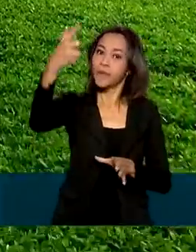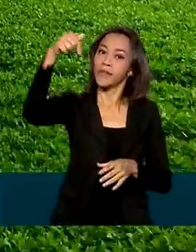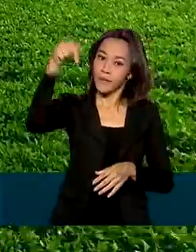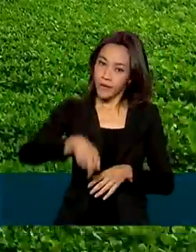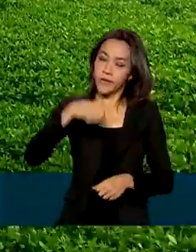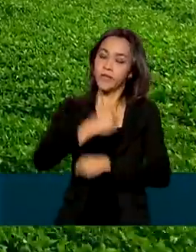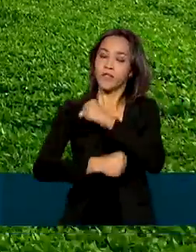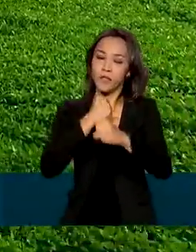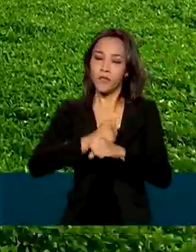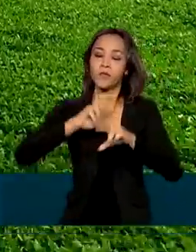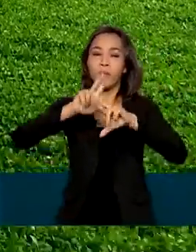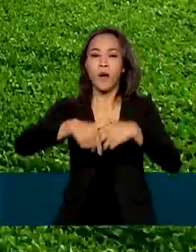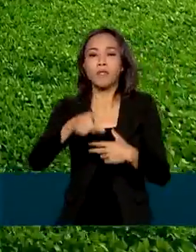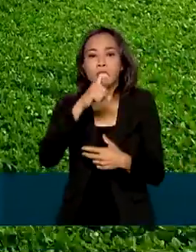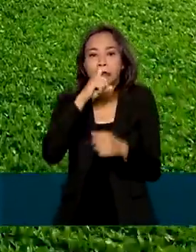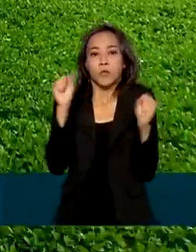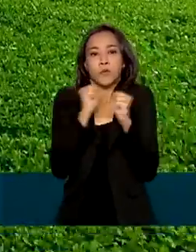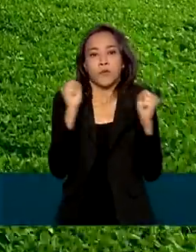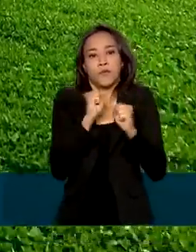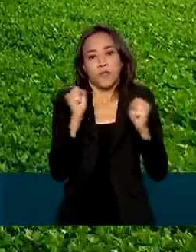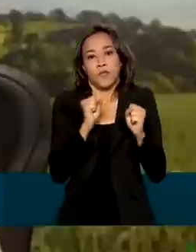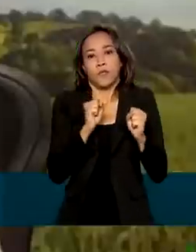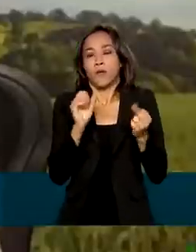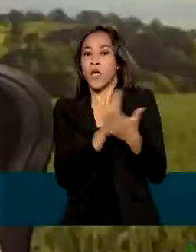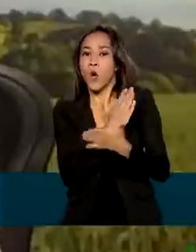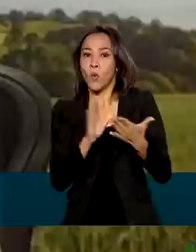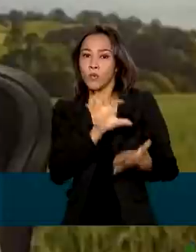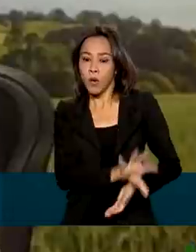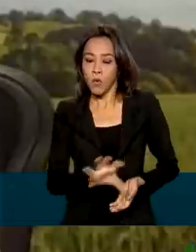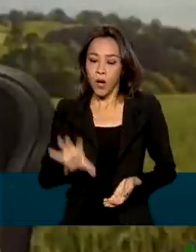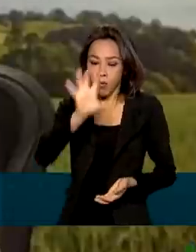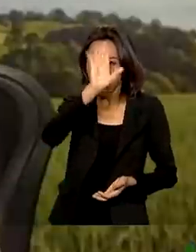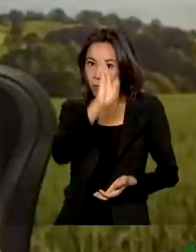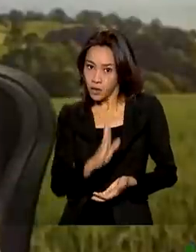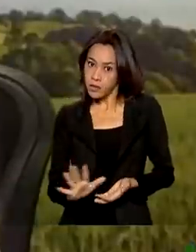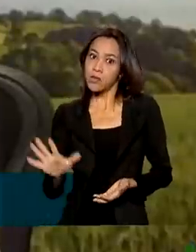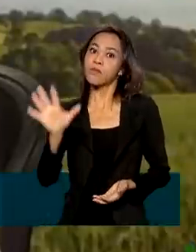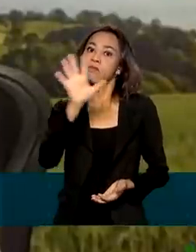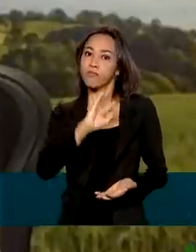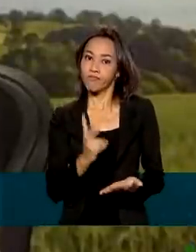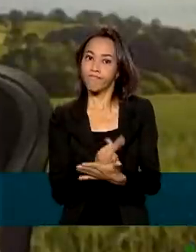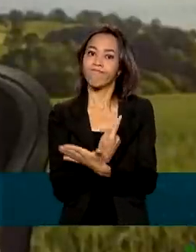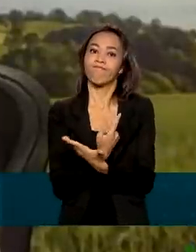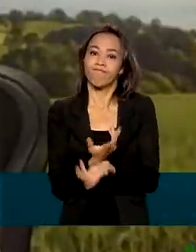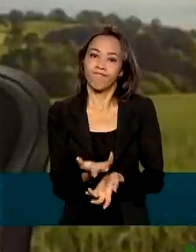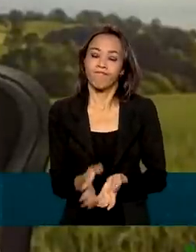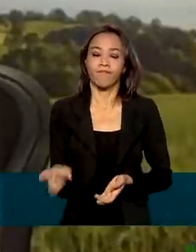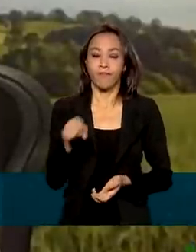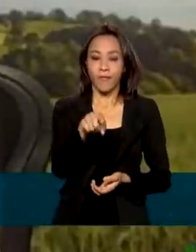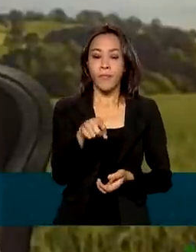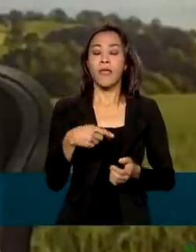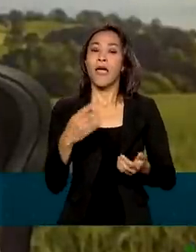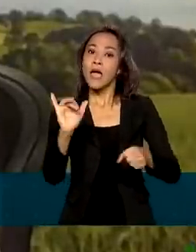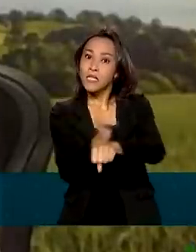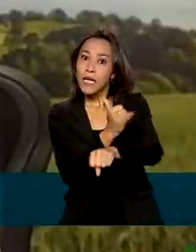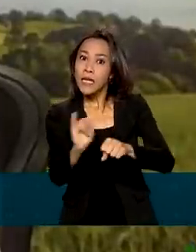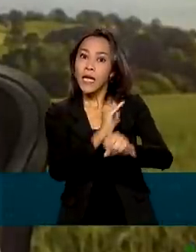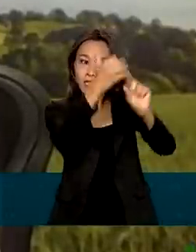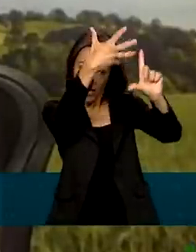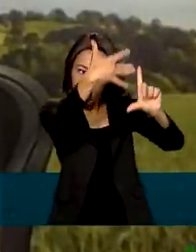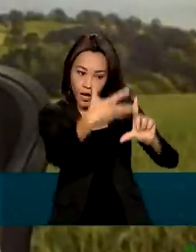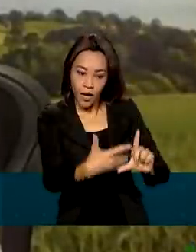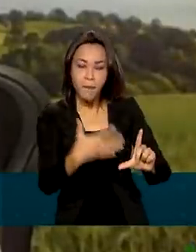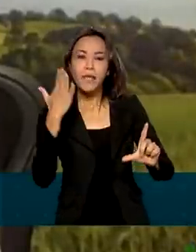com as deadas em algumas regiões do país. É uma ferramenta que vai possibilitar ao produtor ver as previsões do